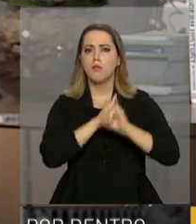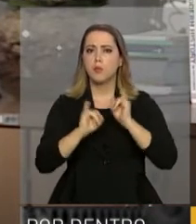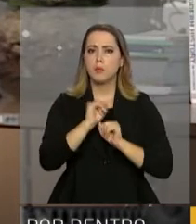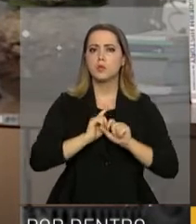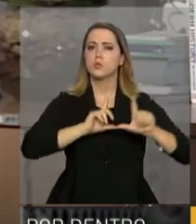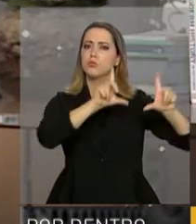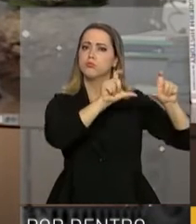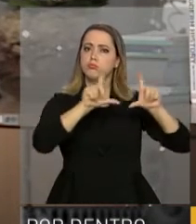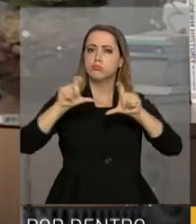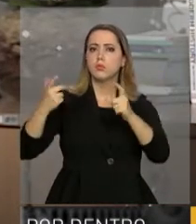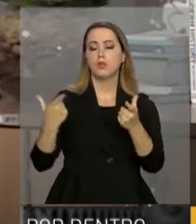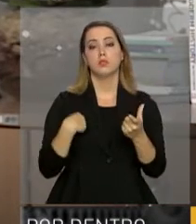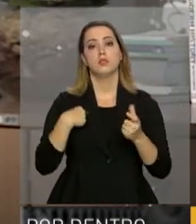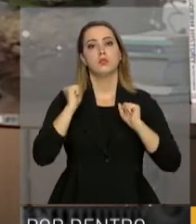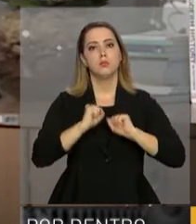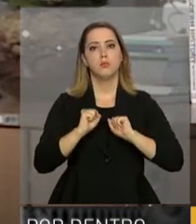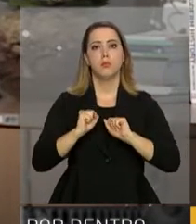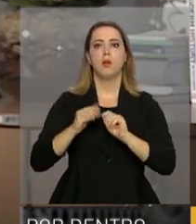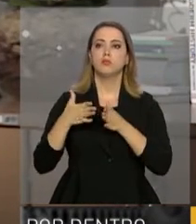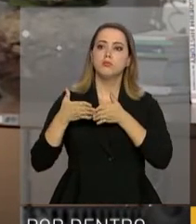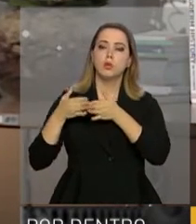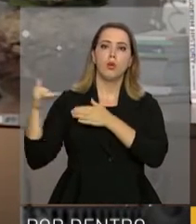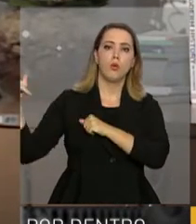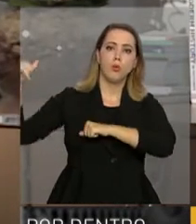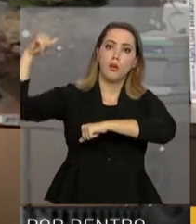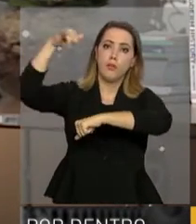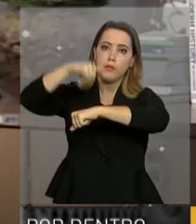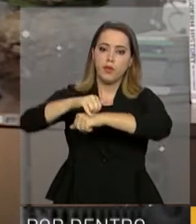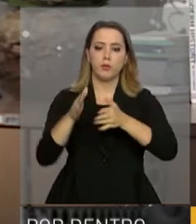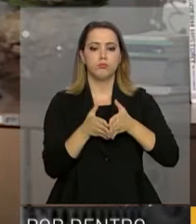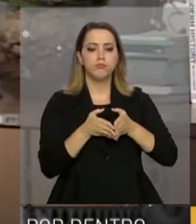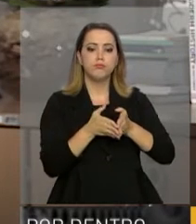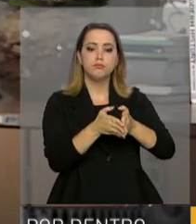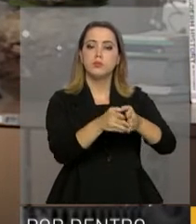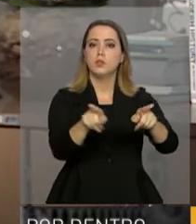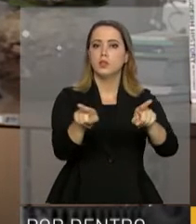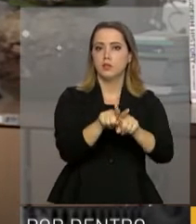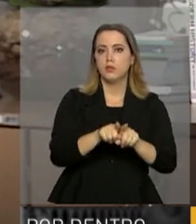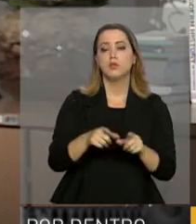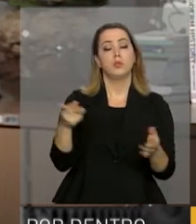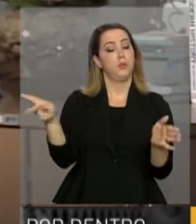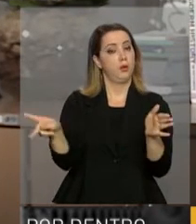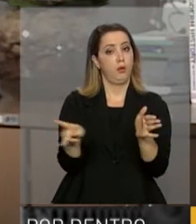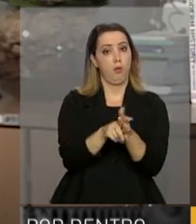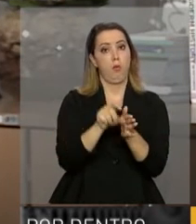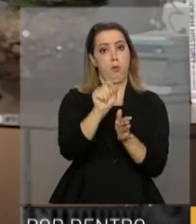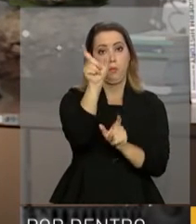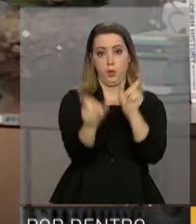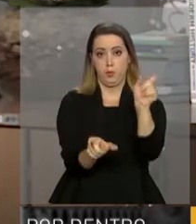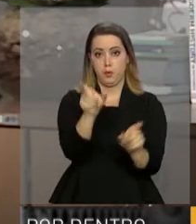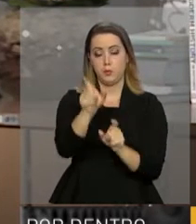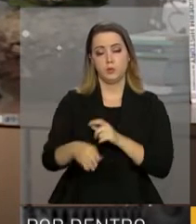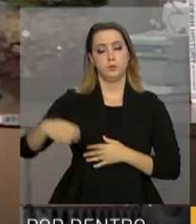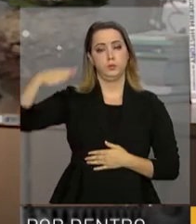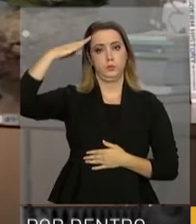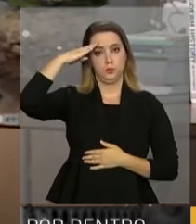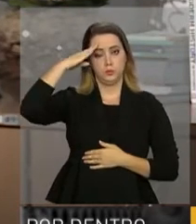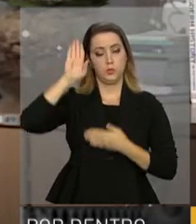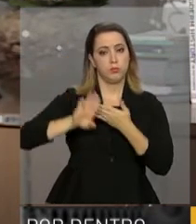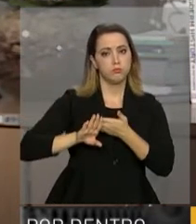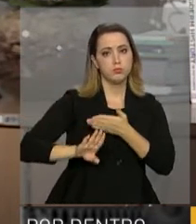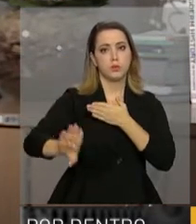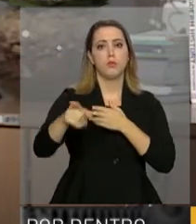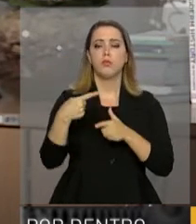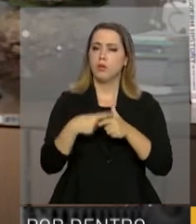recebidas mobilizarão aviões, navios e também os próprios soldados para poder evitar que esse crime continue